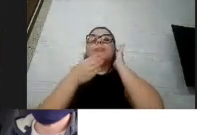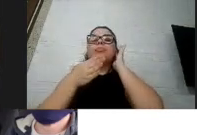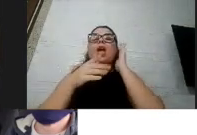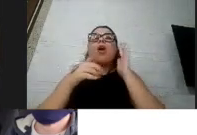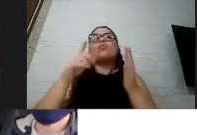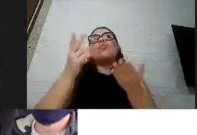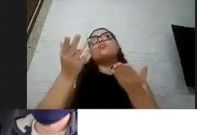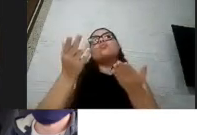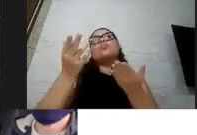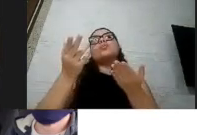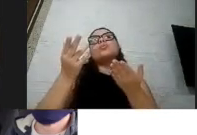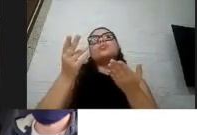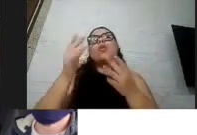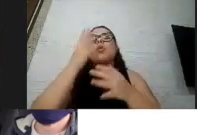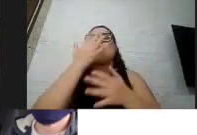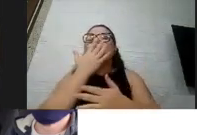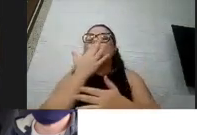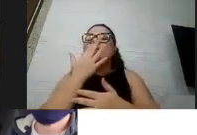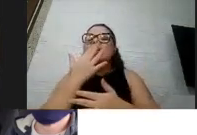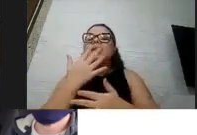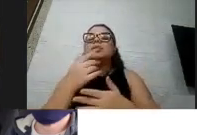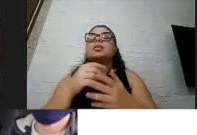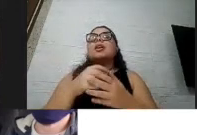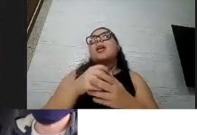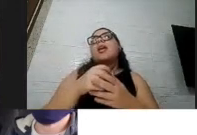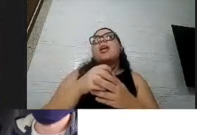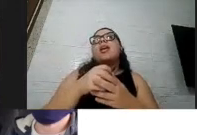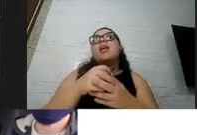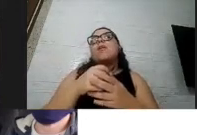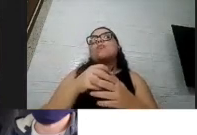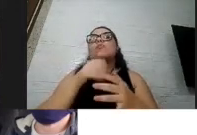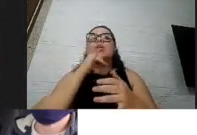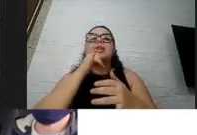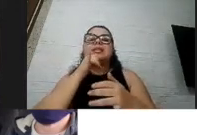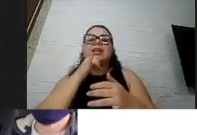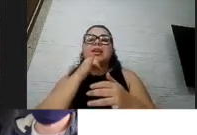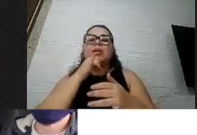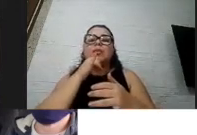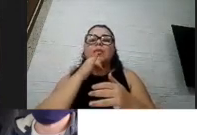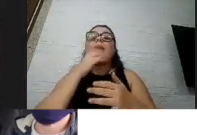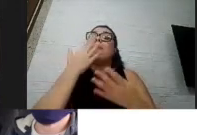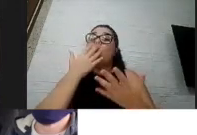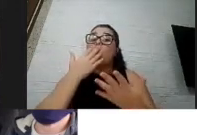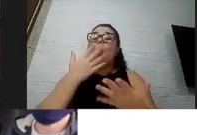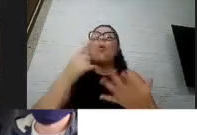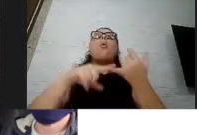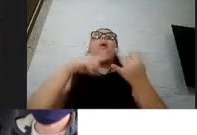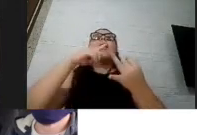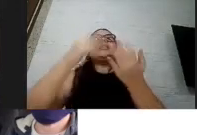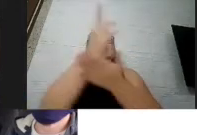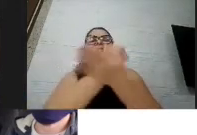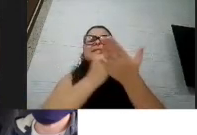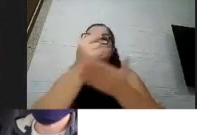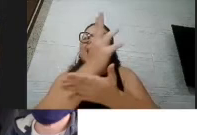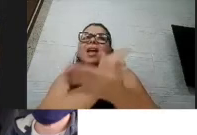de filmes infantis, personagens de super-heróis, ou então uma cor que aquela pessoa goste